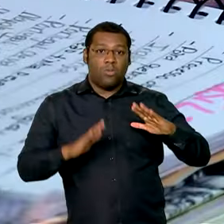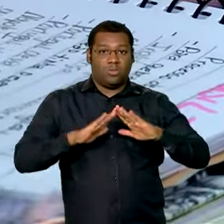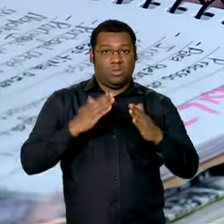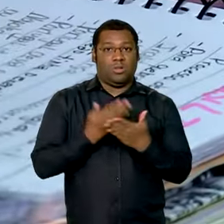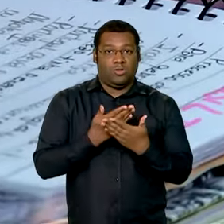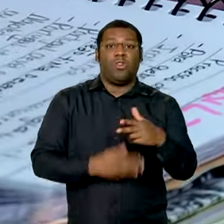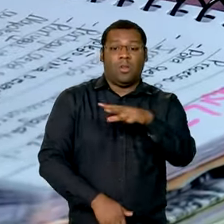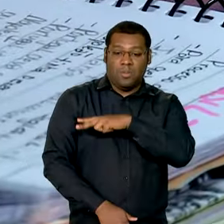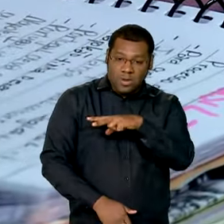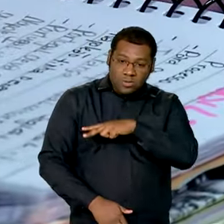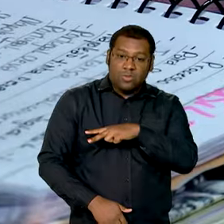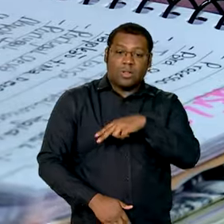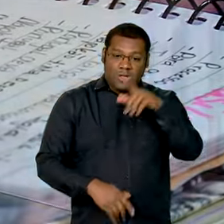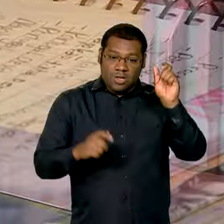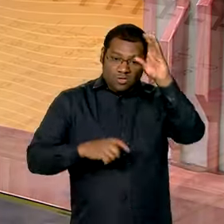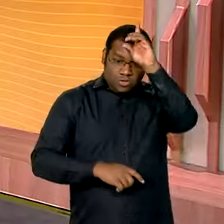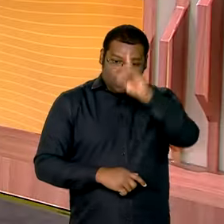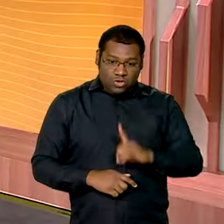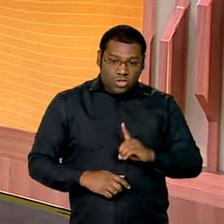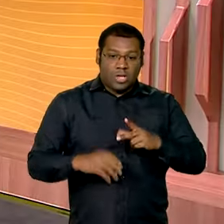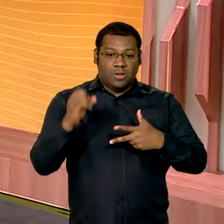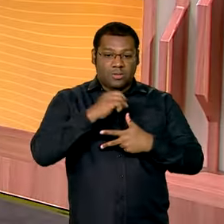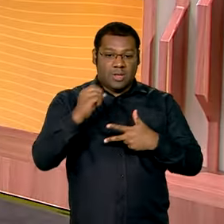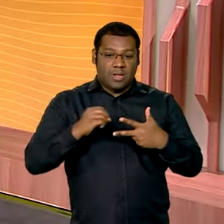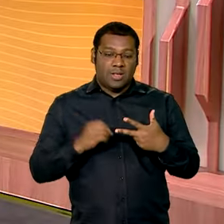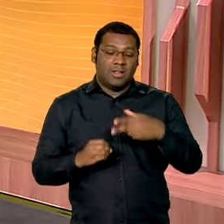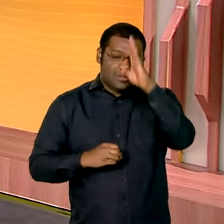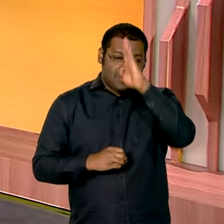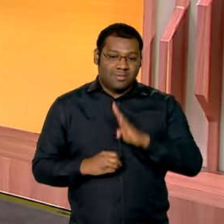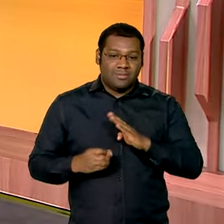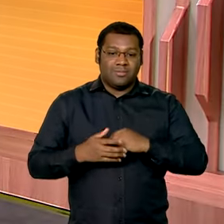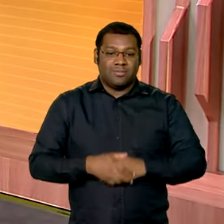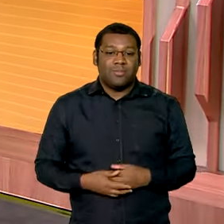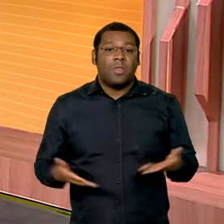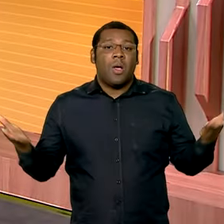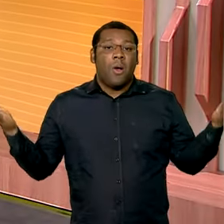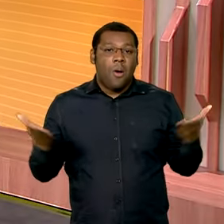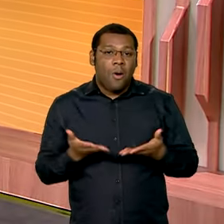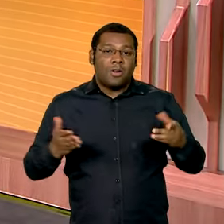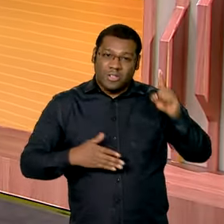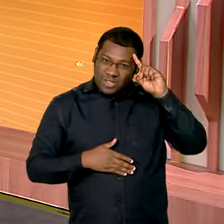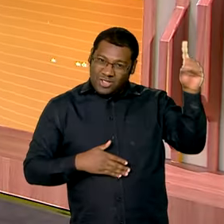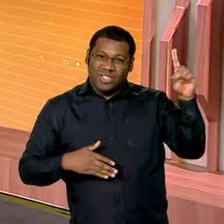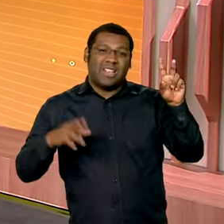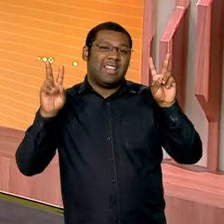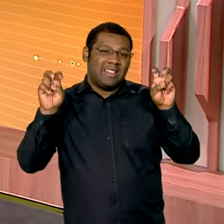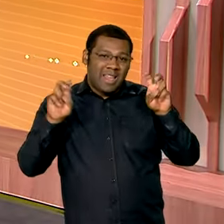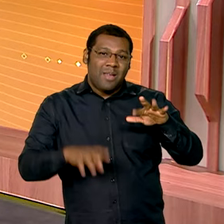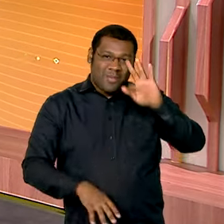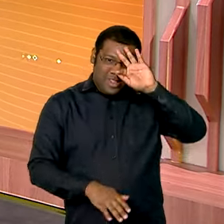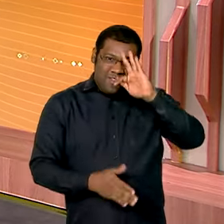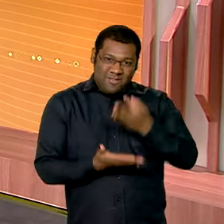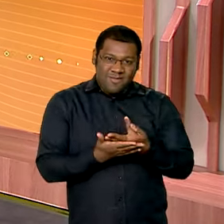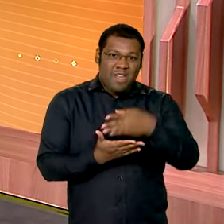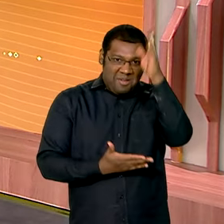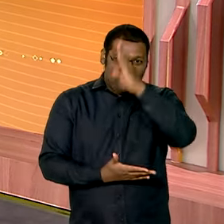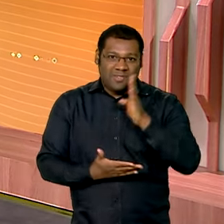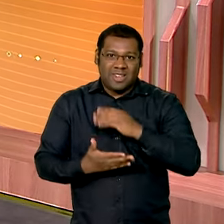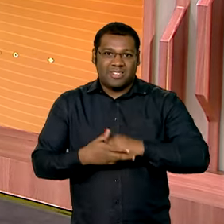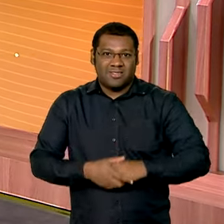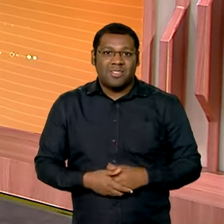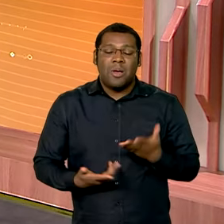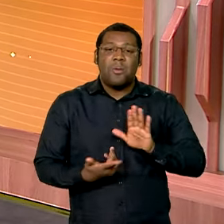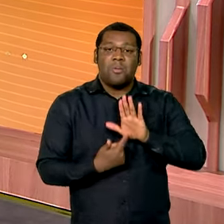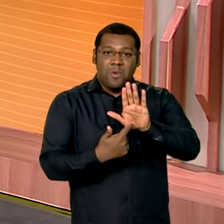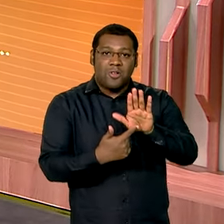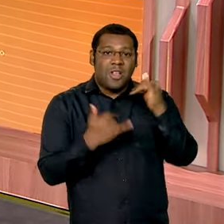escolas particulares. E hoje é dia do quadro Fé no Brasil, onde a gente destaca aí alguns